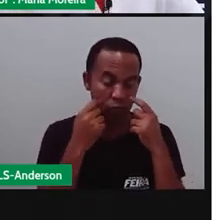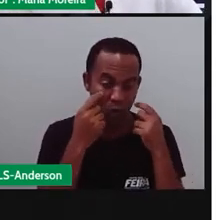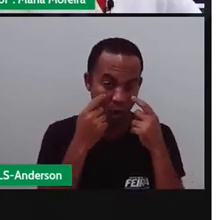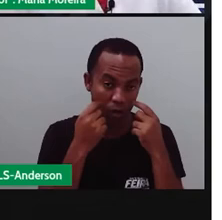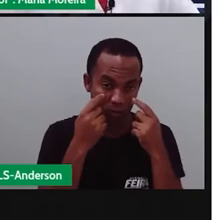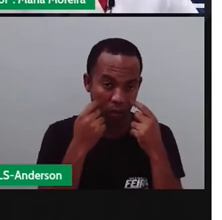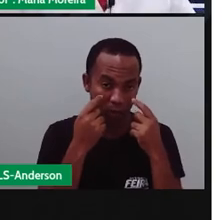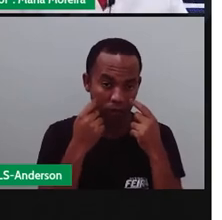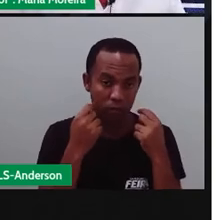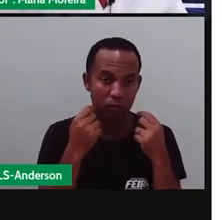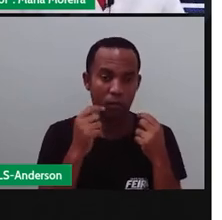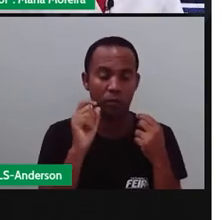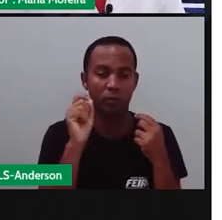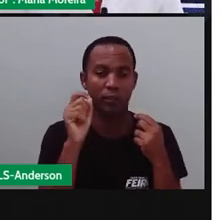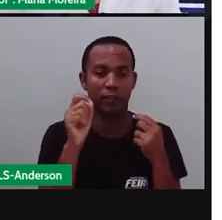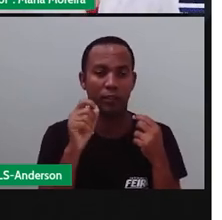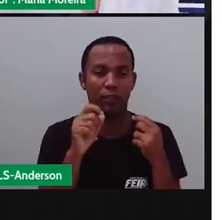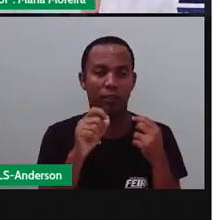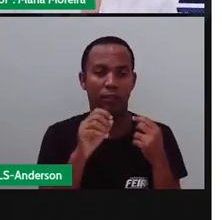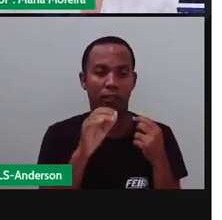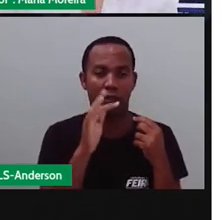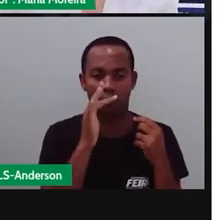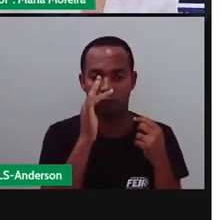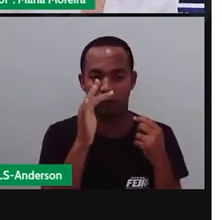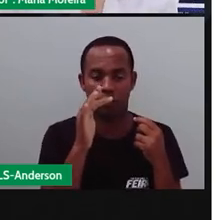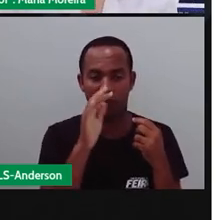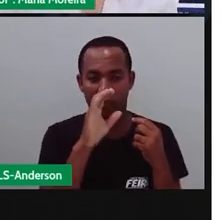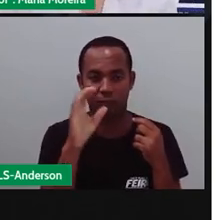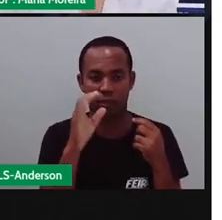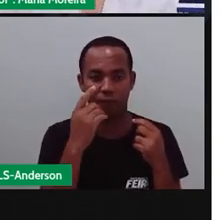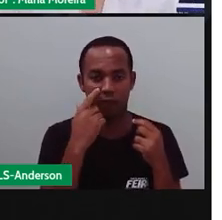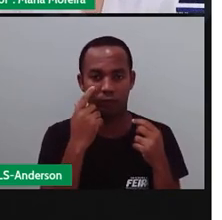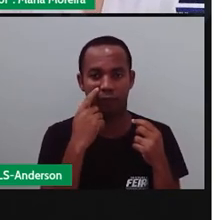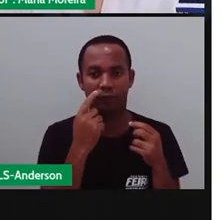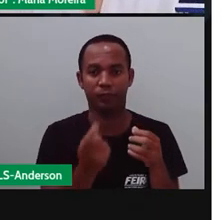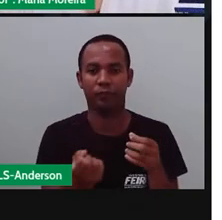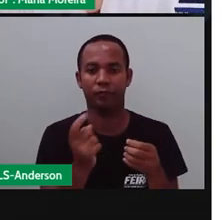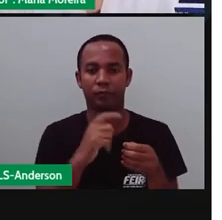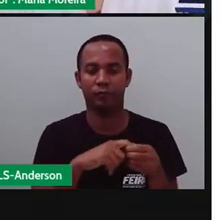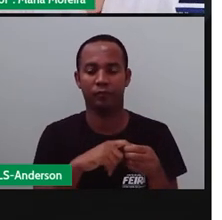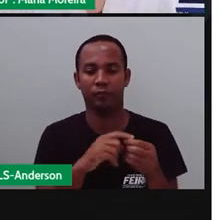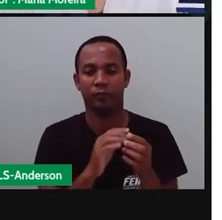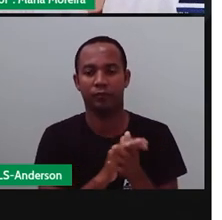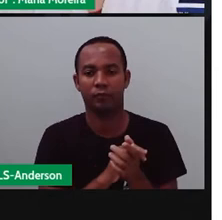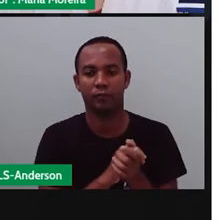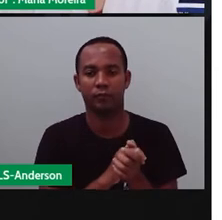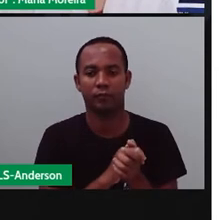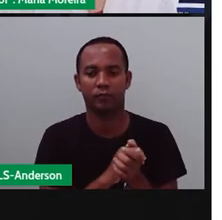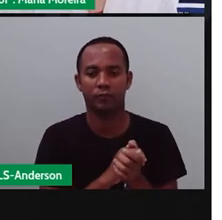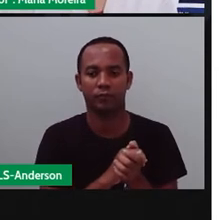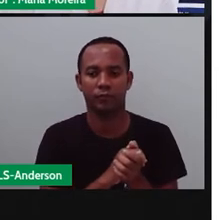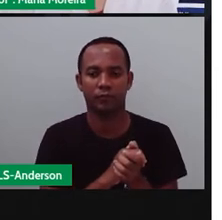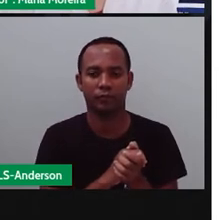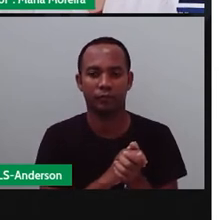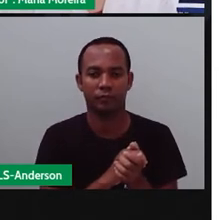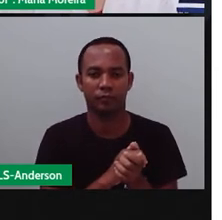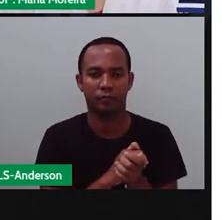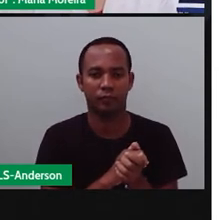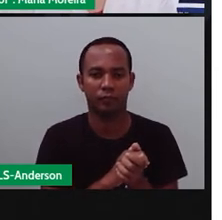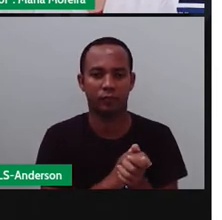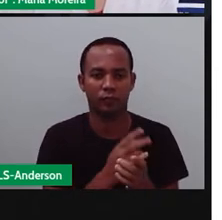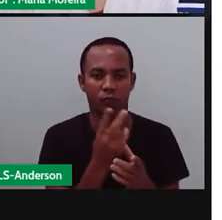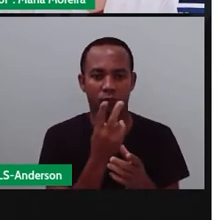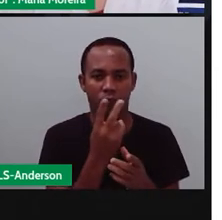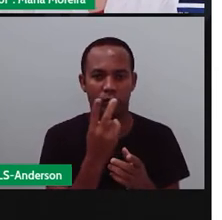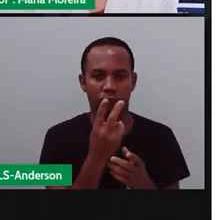rosa, ela fica preocupada com o cravo. Mas vamos voltar mais uma vez na canção. O cravo e a